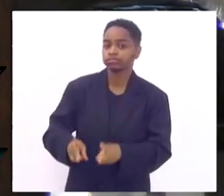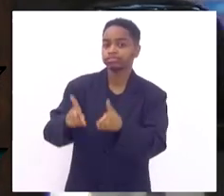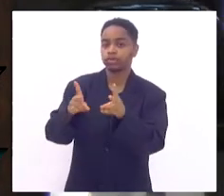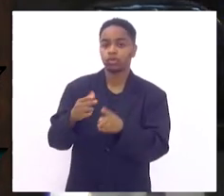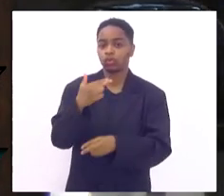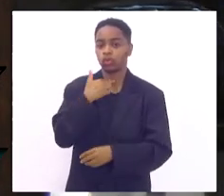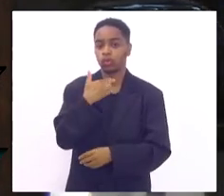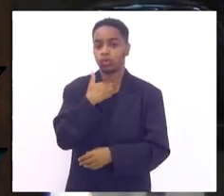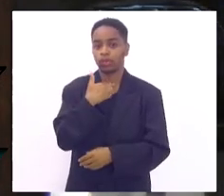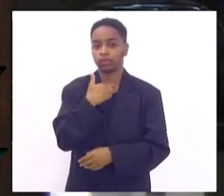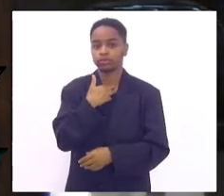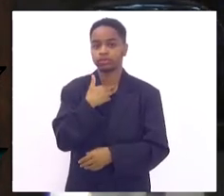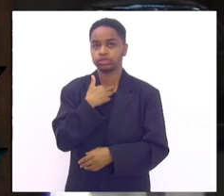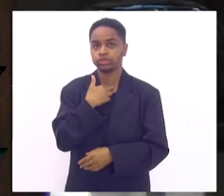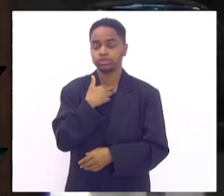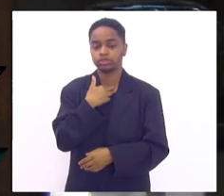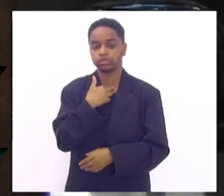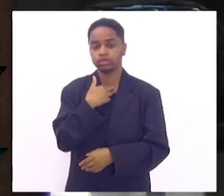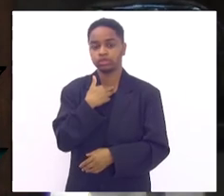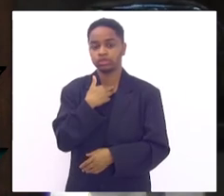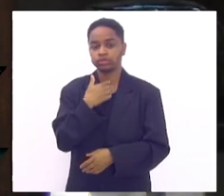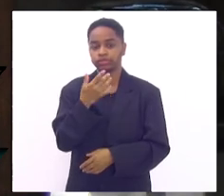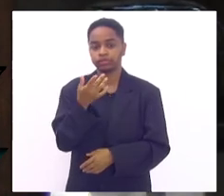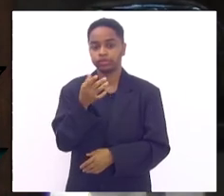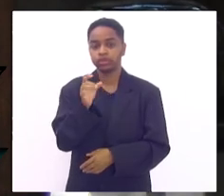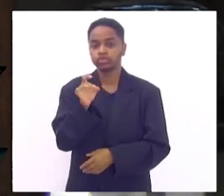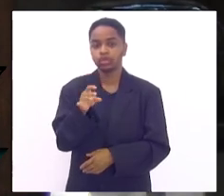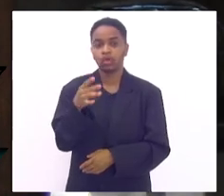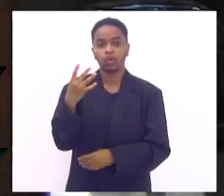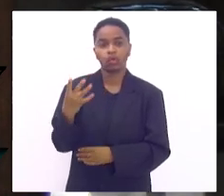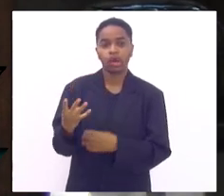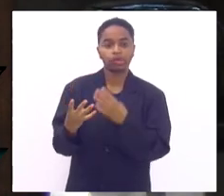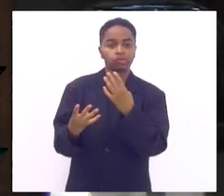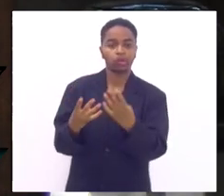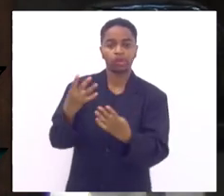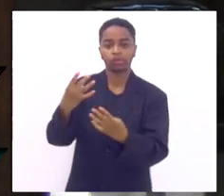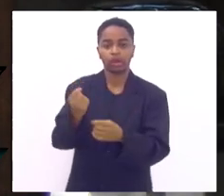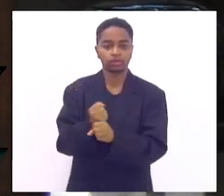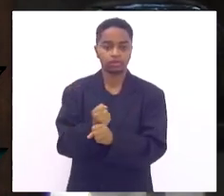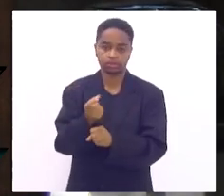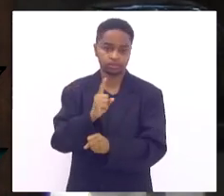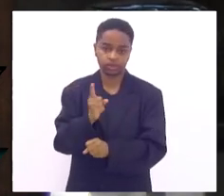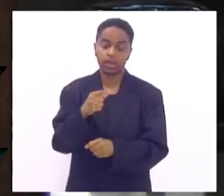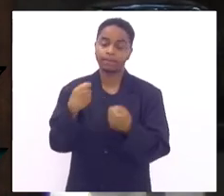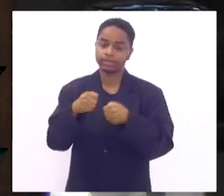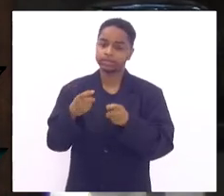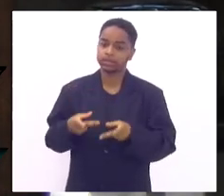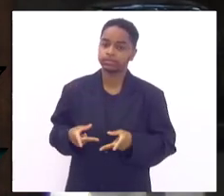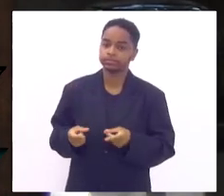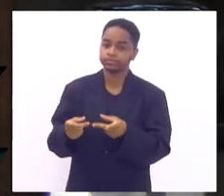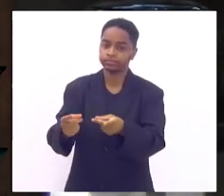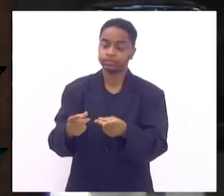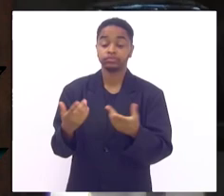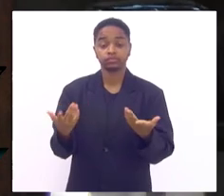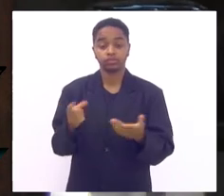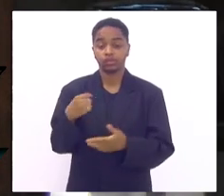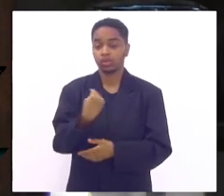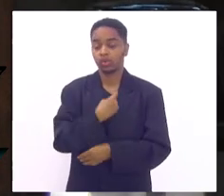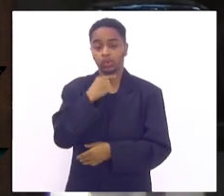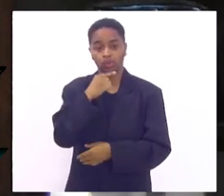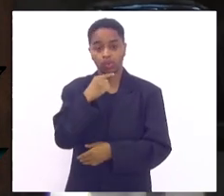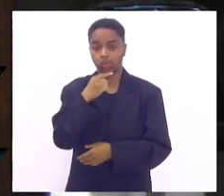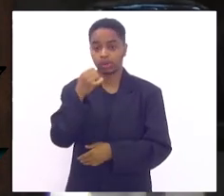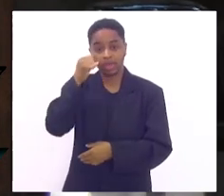não pode existir somente a cada quatro anos ele tem que ser o tempo todo nós não teremos como prevenir